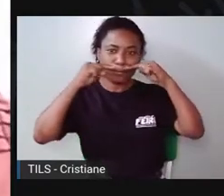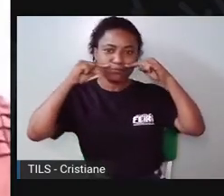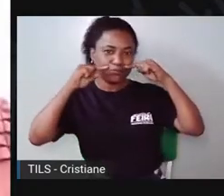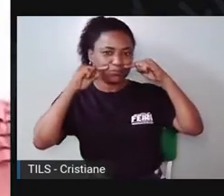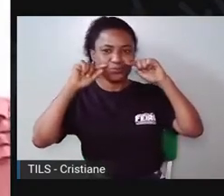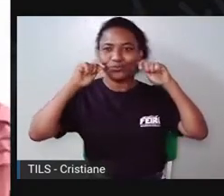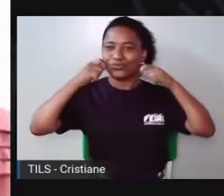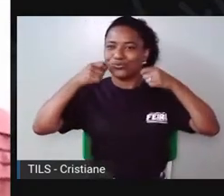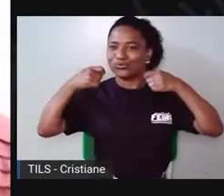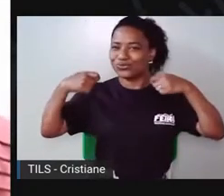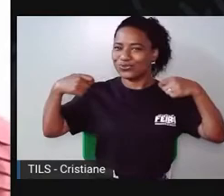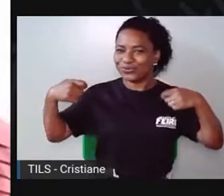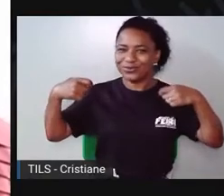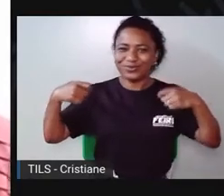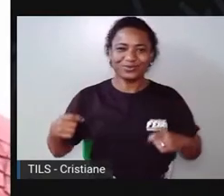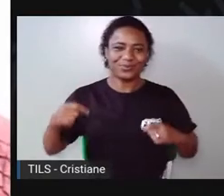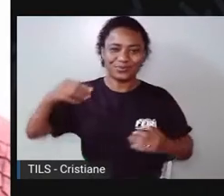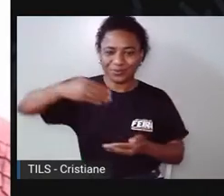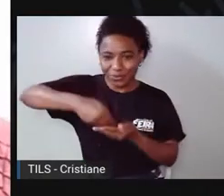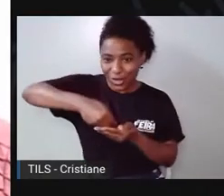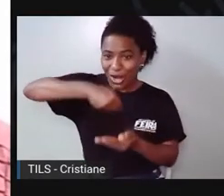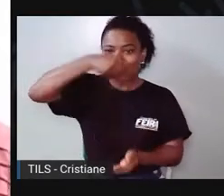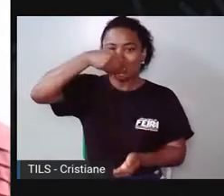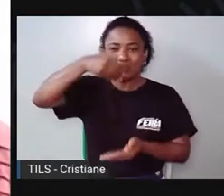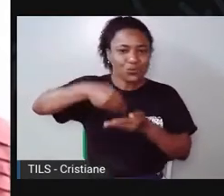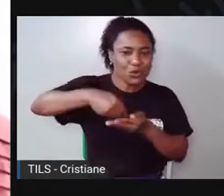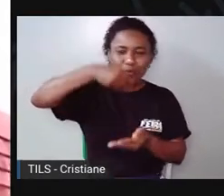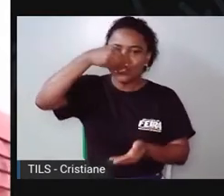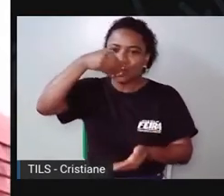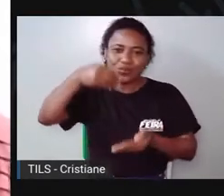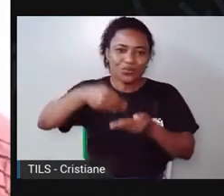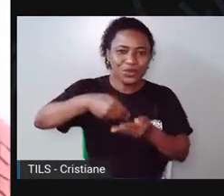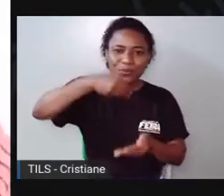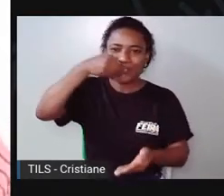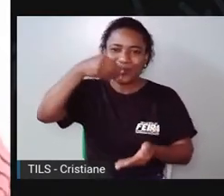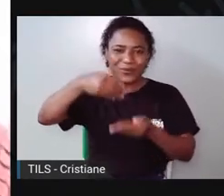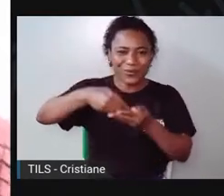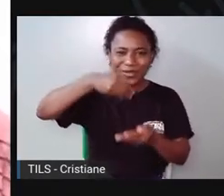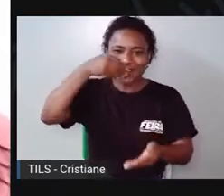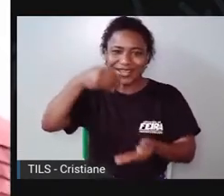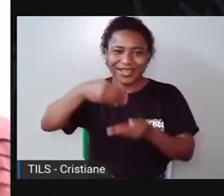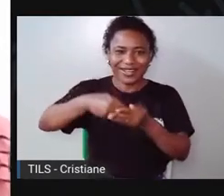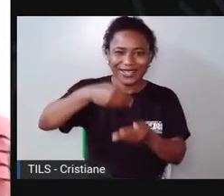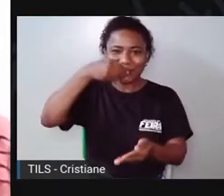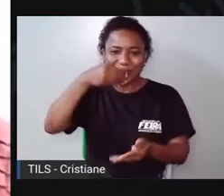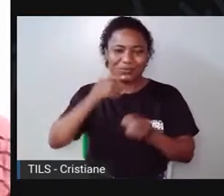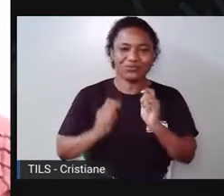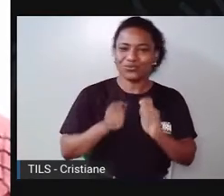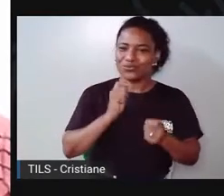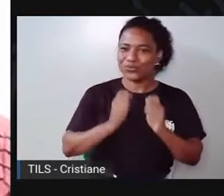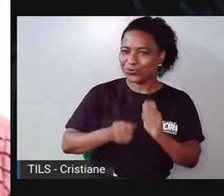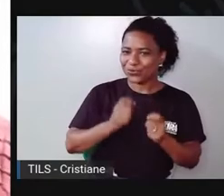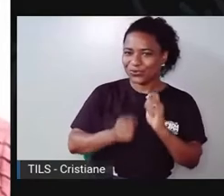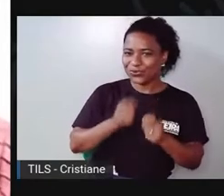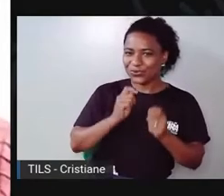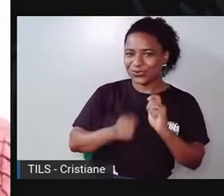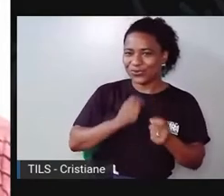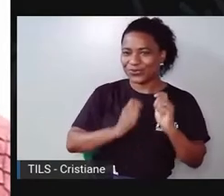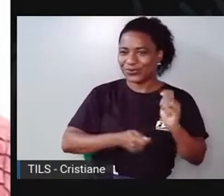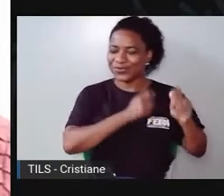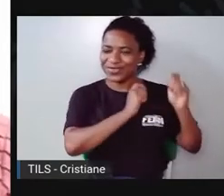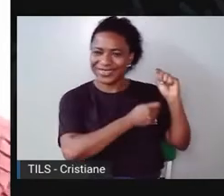mulher para comer mingau minin cacacau minin